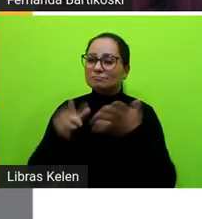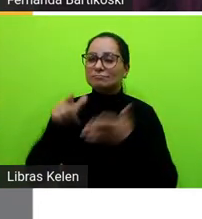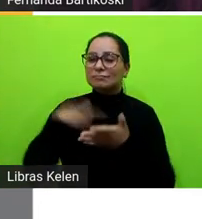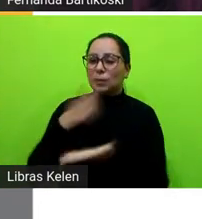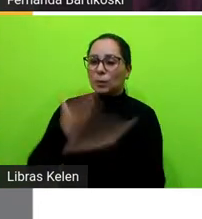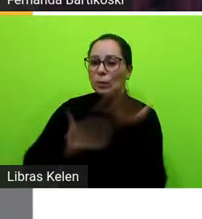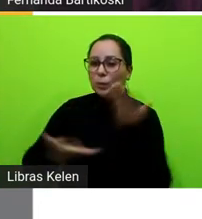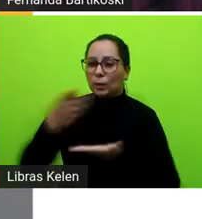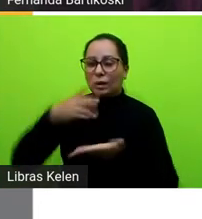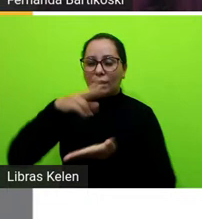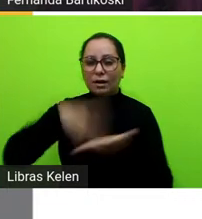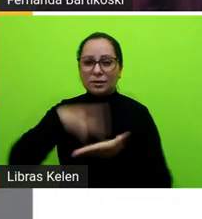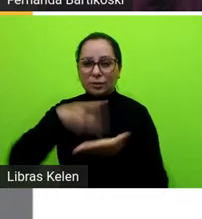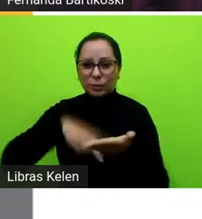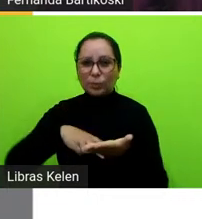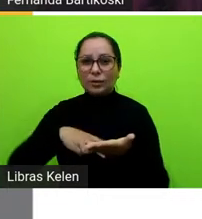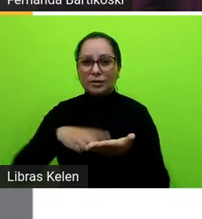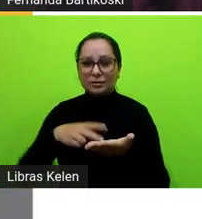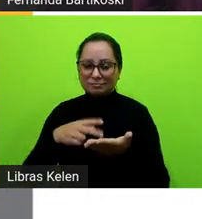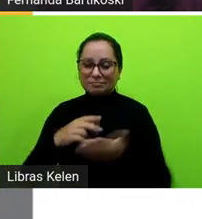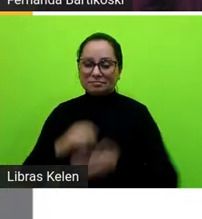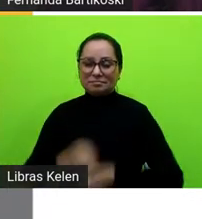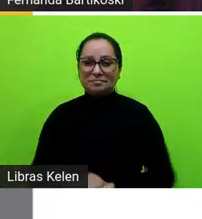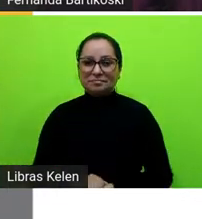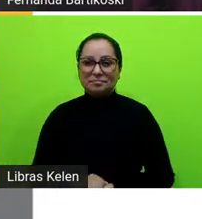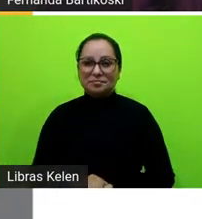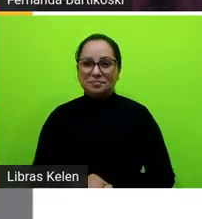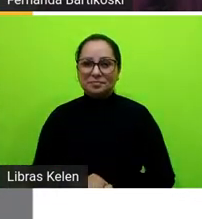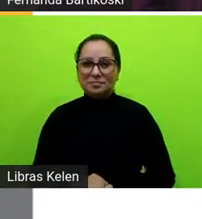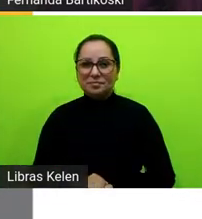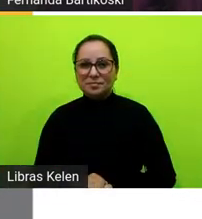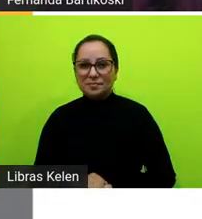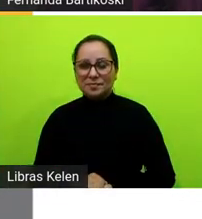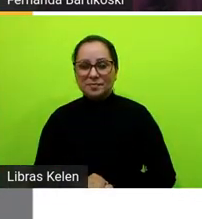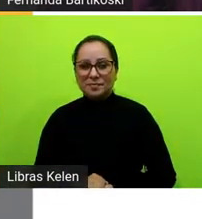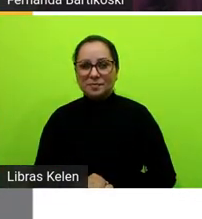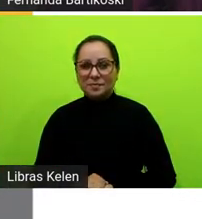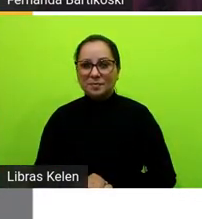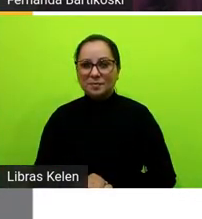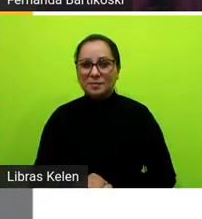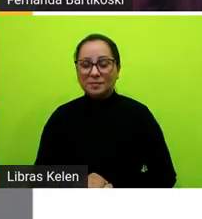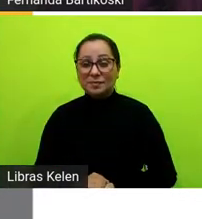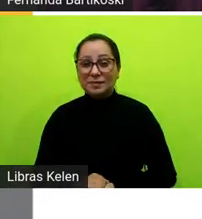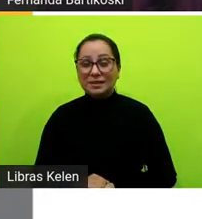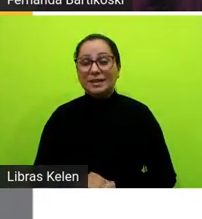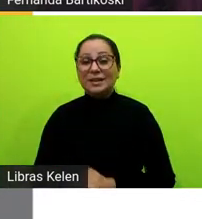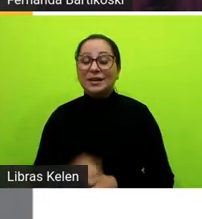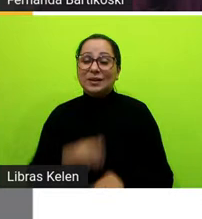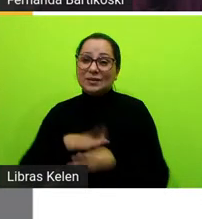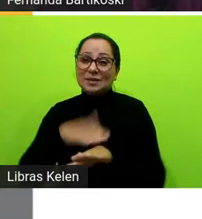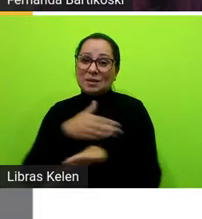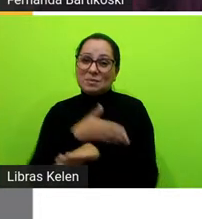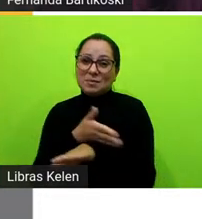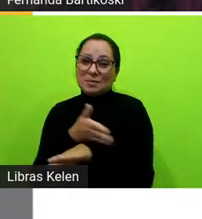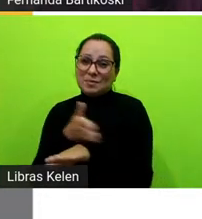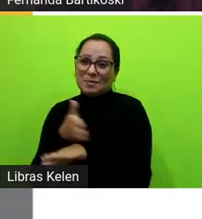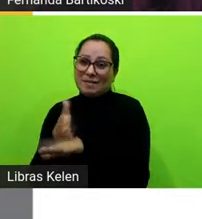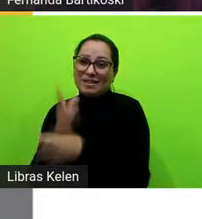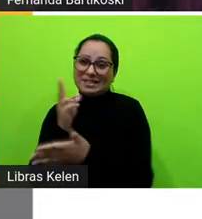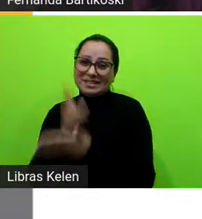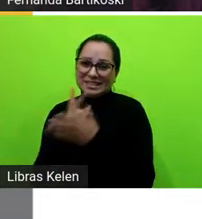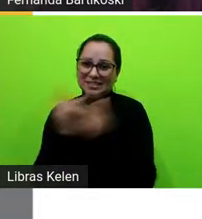leitura né que a gente mencionou antes como o tempo nunca é o nosso melhor amigo nessa live